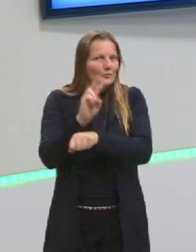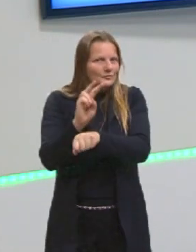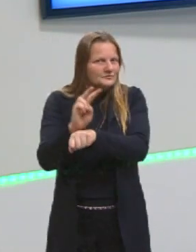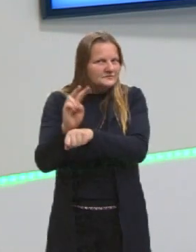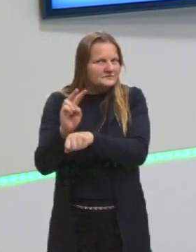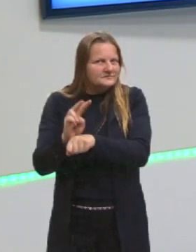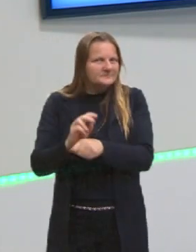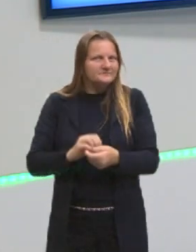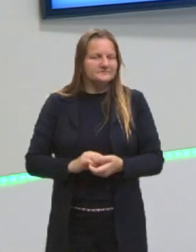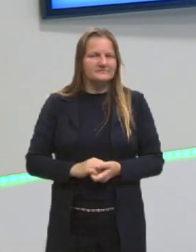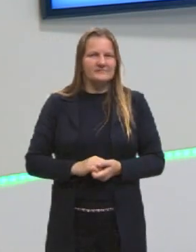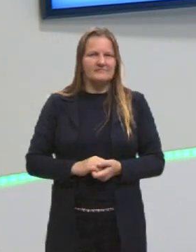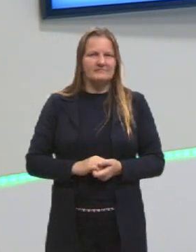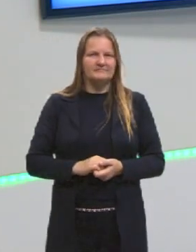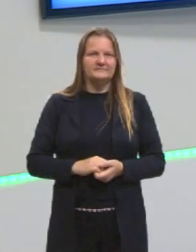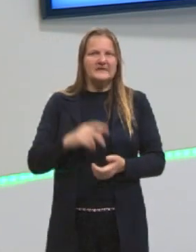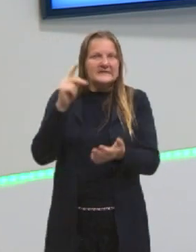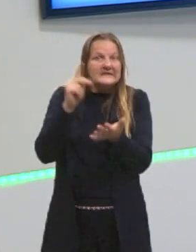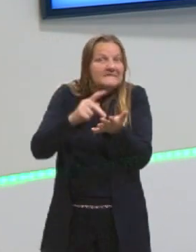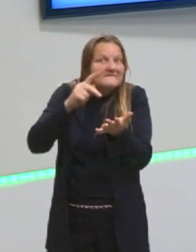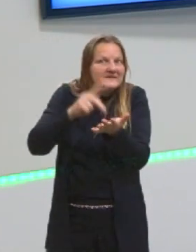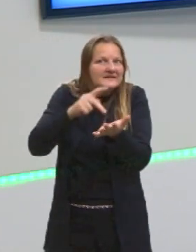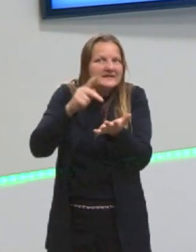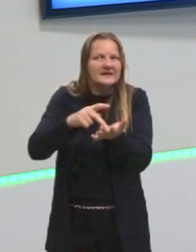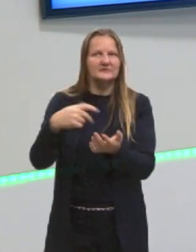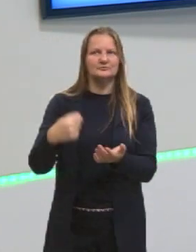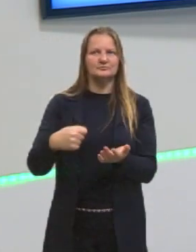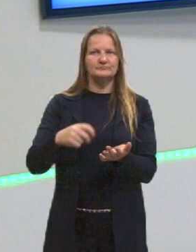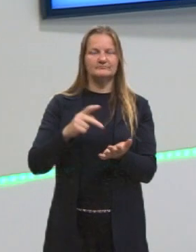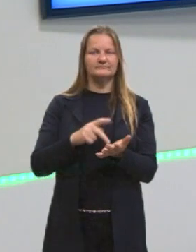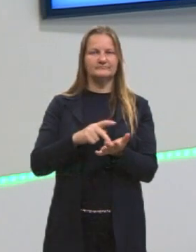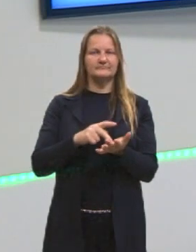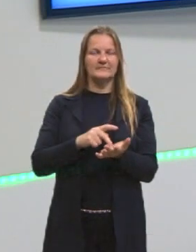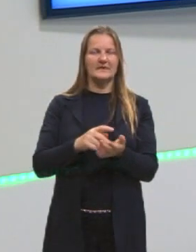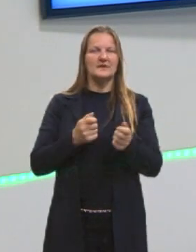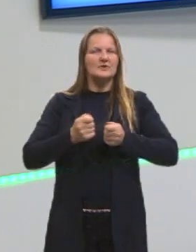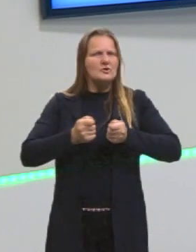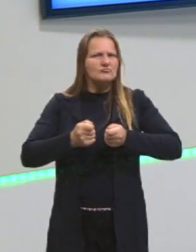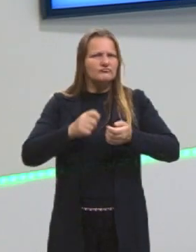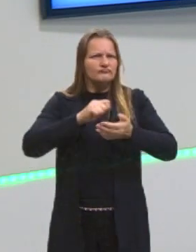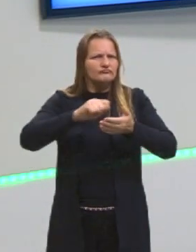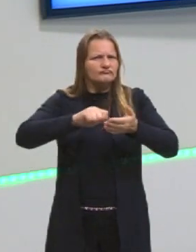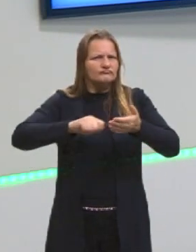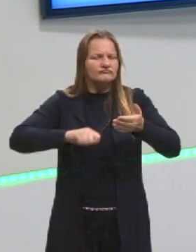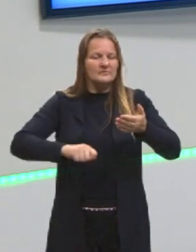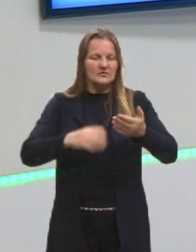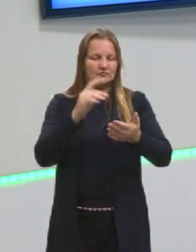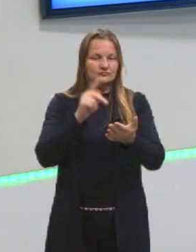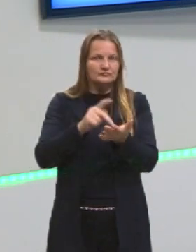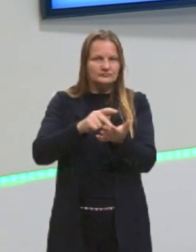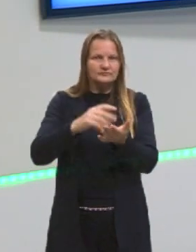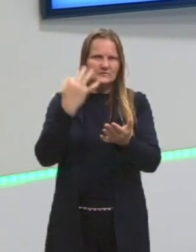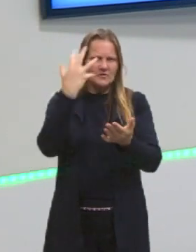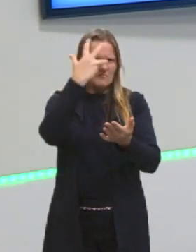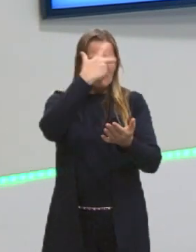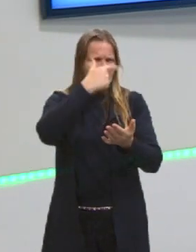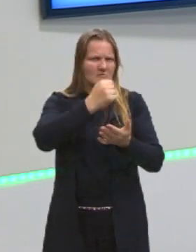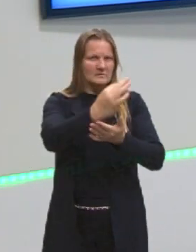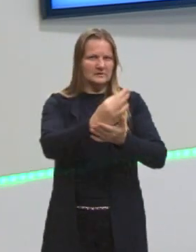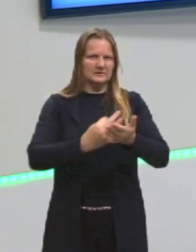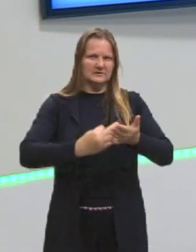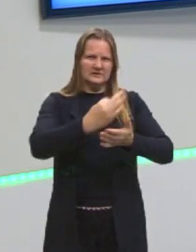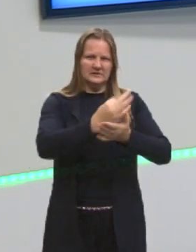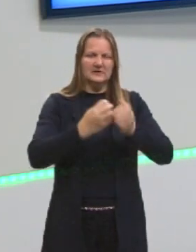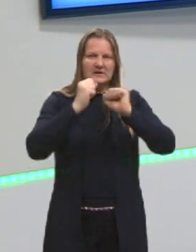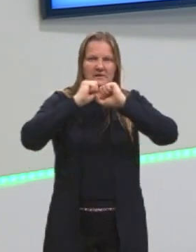não tem que parecer, tem que ser. Então, se tu tem domínio, o teu texto bonito vai ser o teu texto